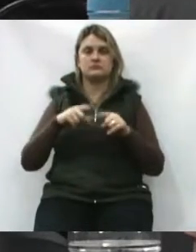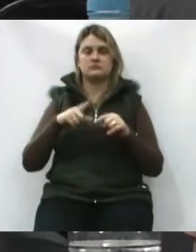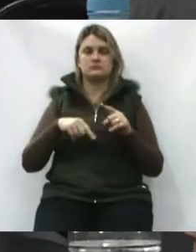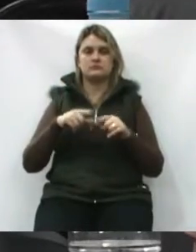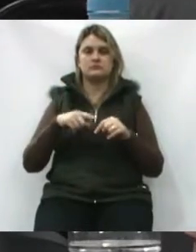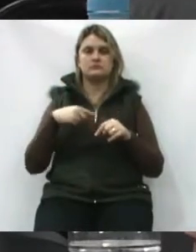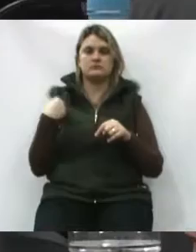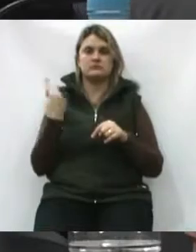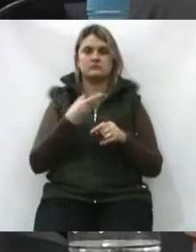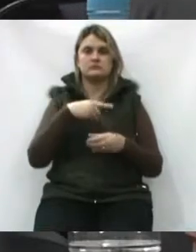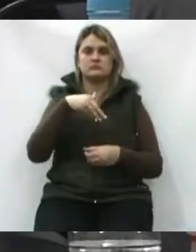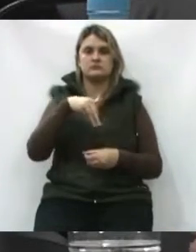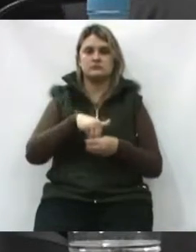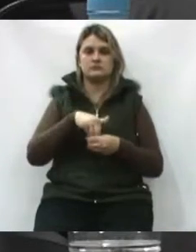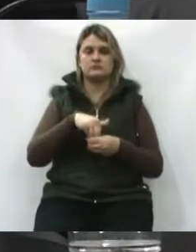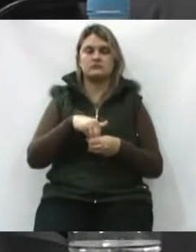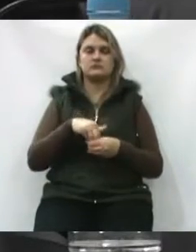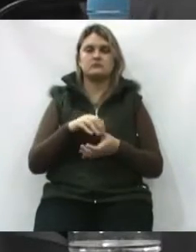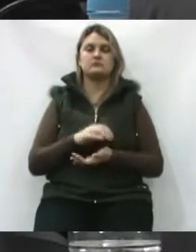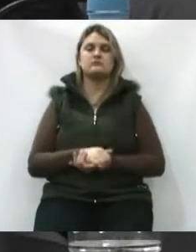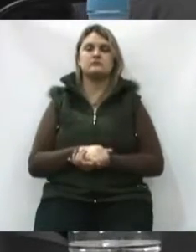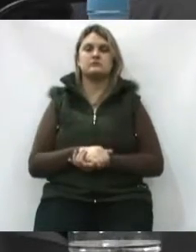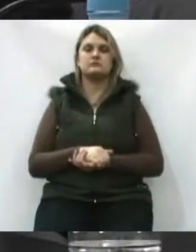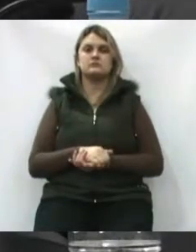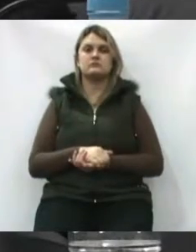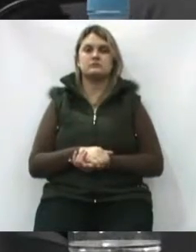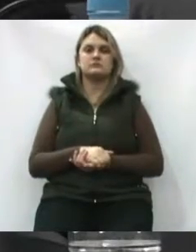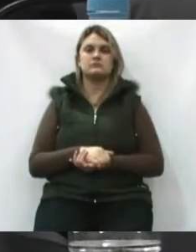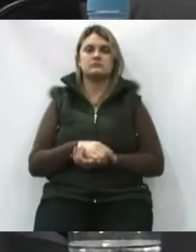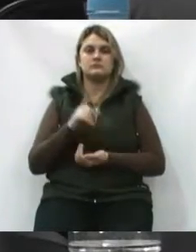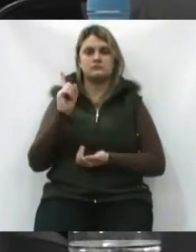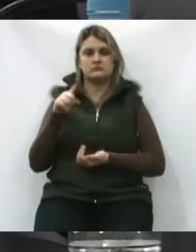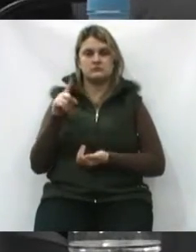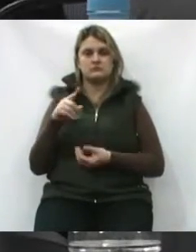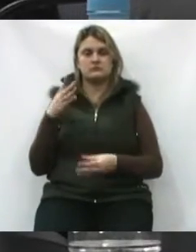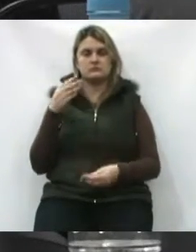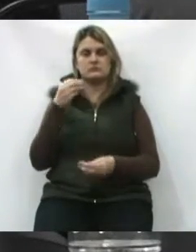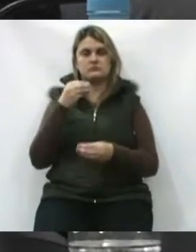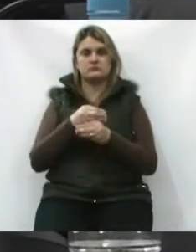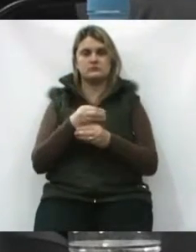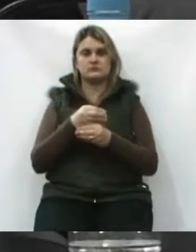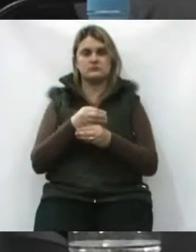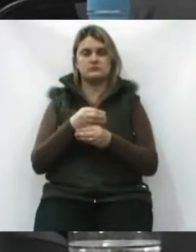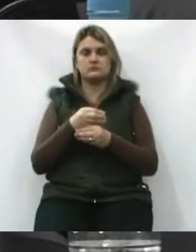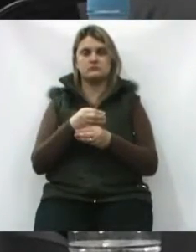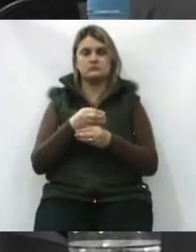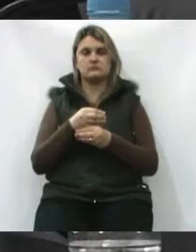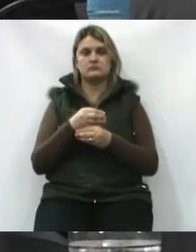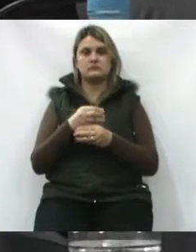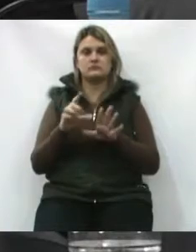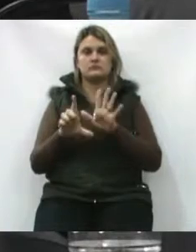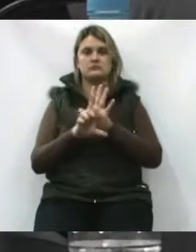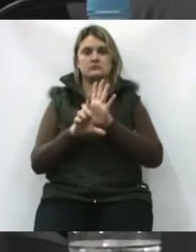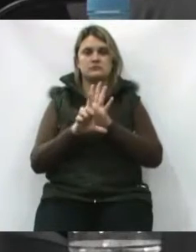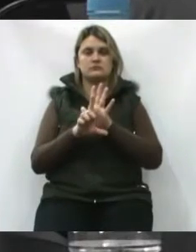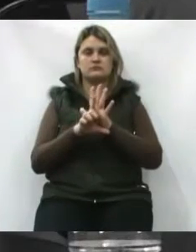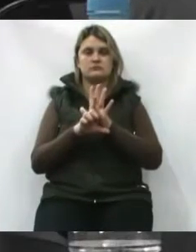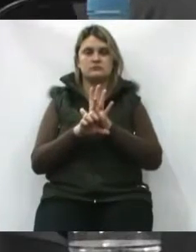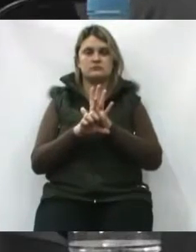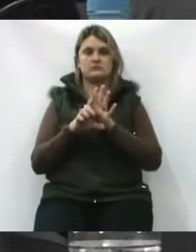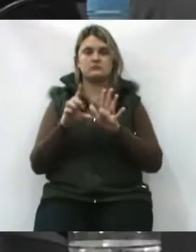nós votamos aqui foi justamente uma emenda à Lei